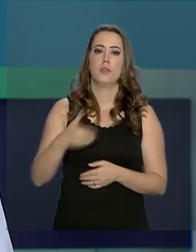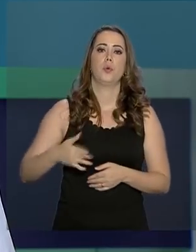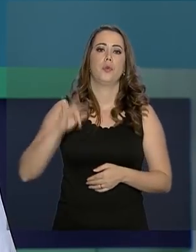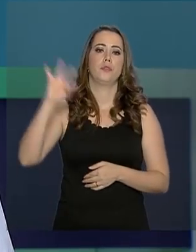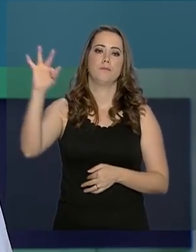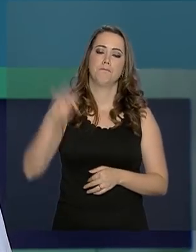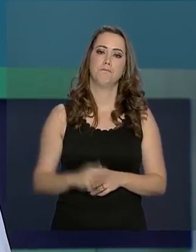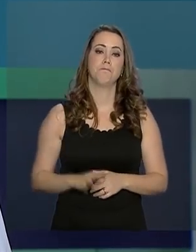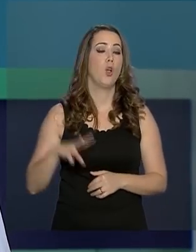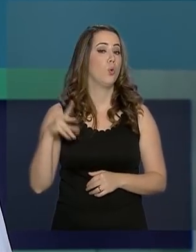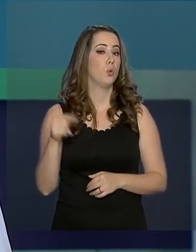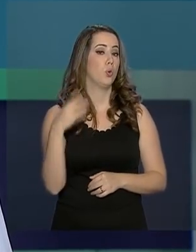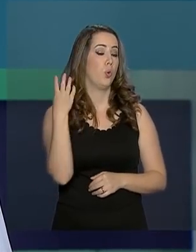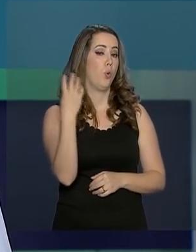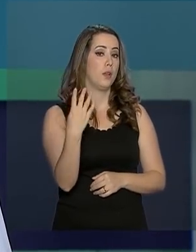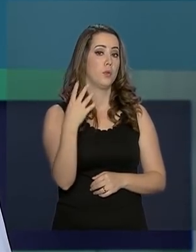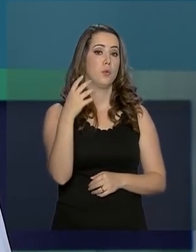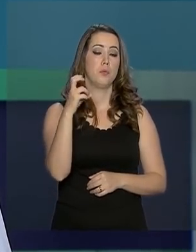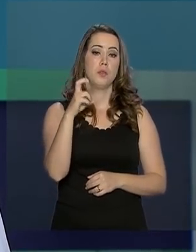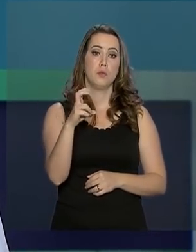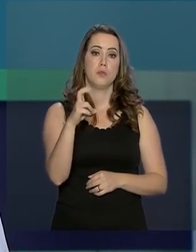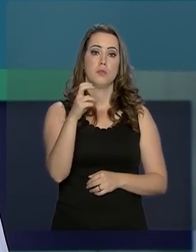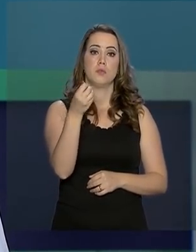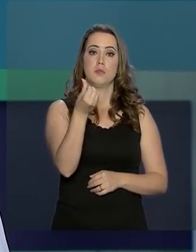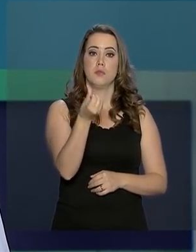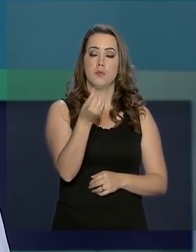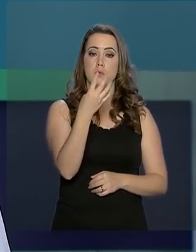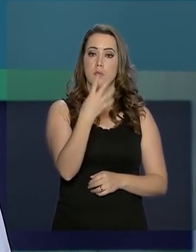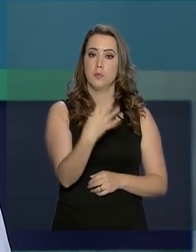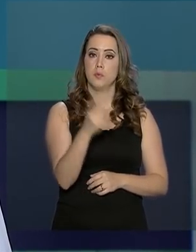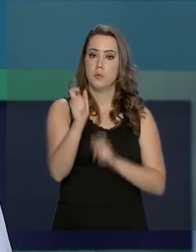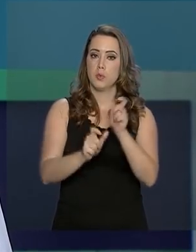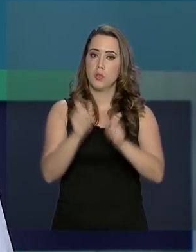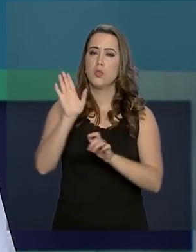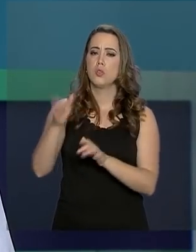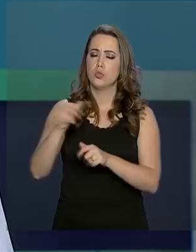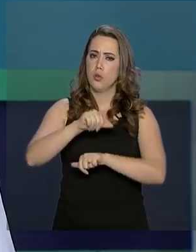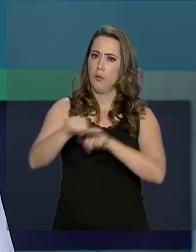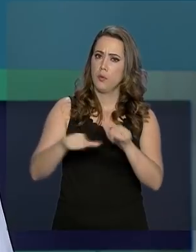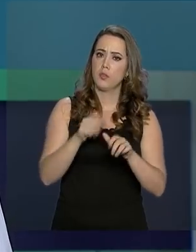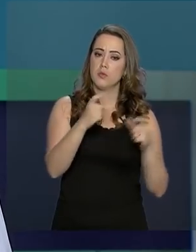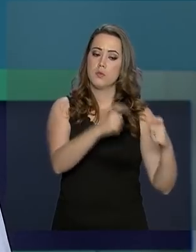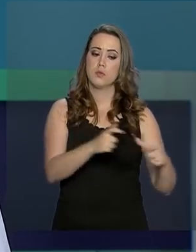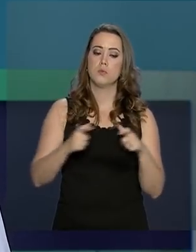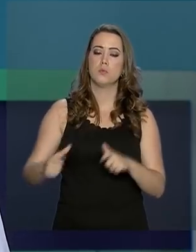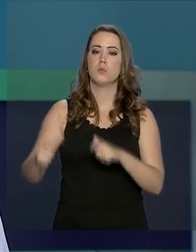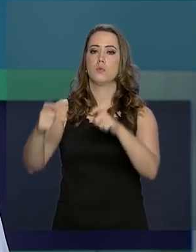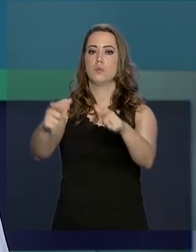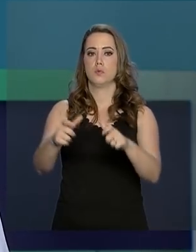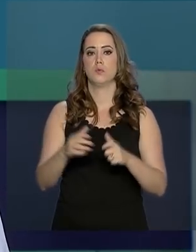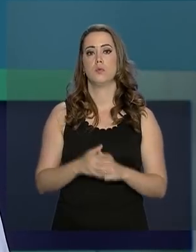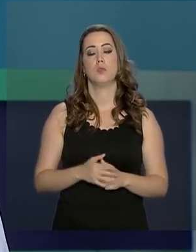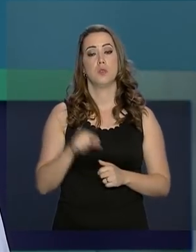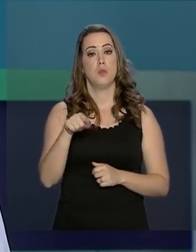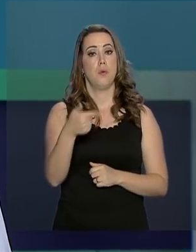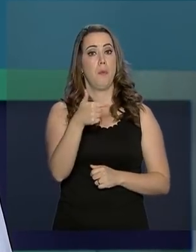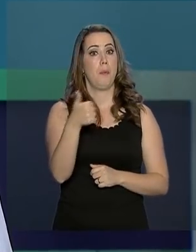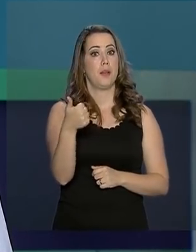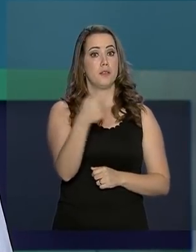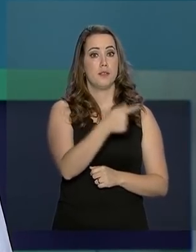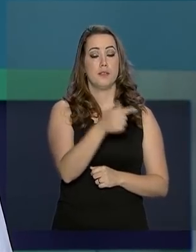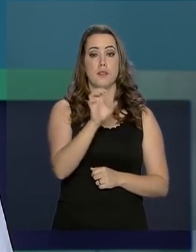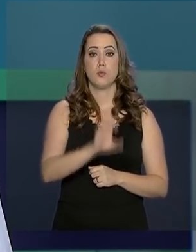federal. Ao todo, 4.564 pessoas já foram transferidas de Roraima para